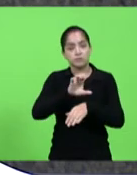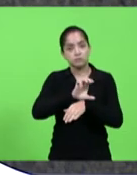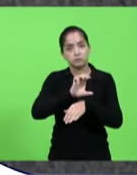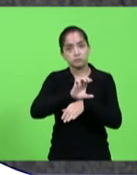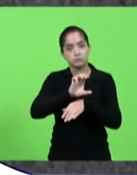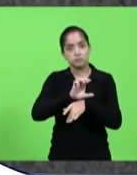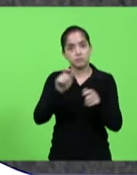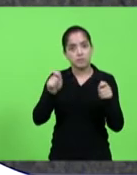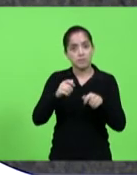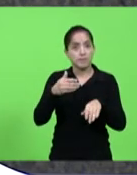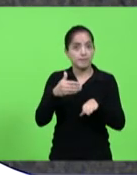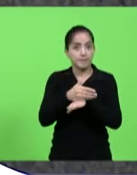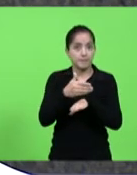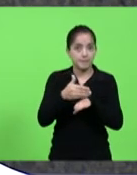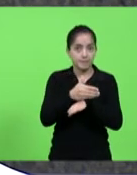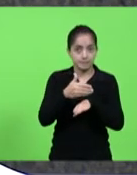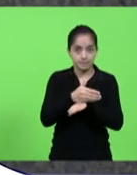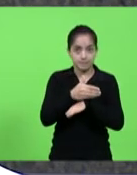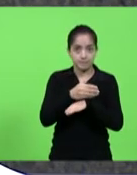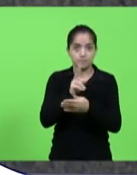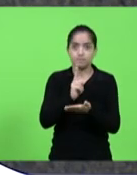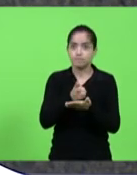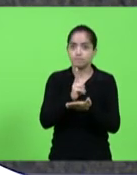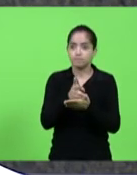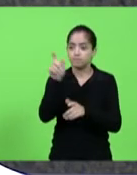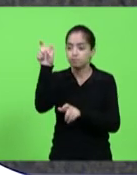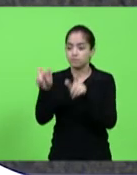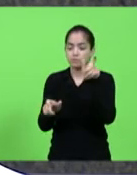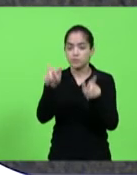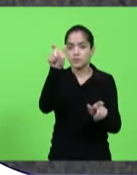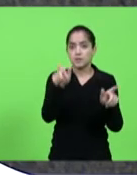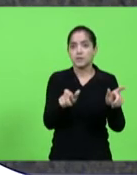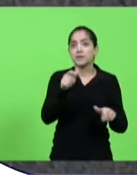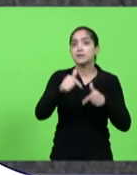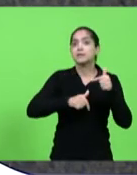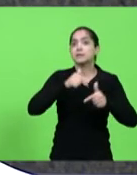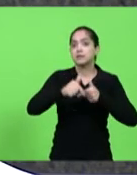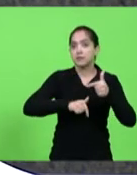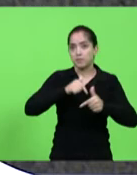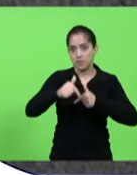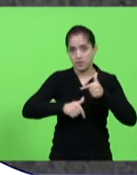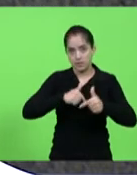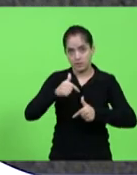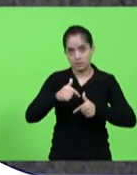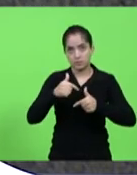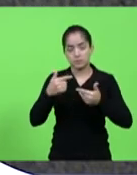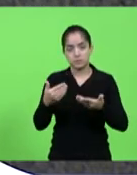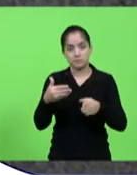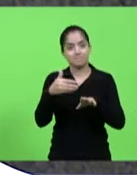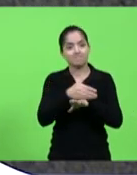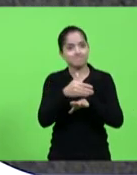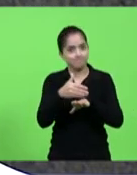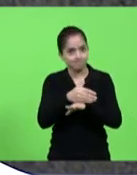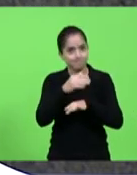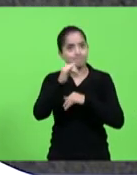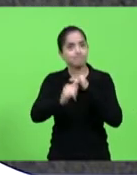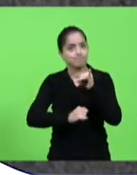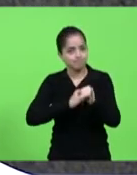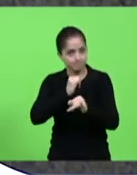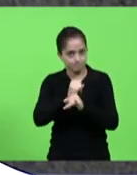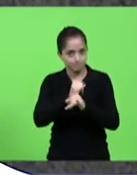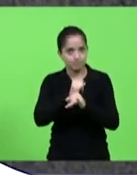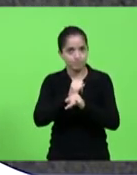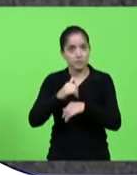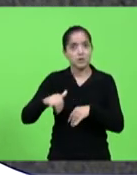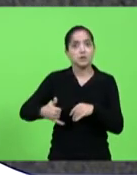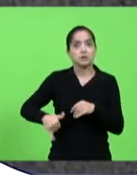a participação efetiva de usuários, trabalhadores, necessidade de acesso à internet, crédito no celular,